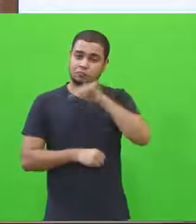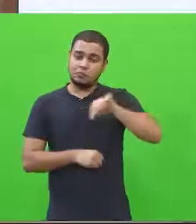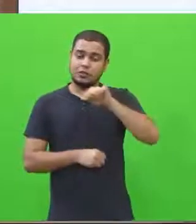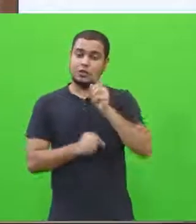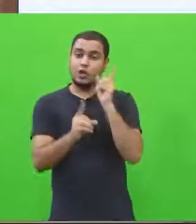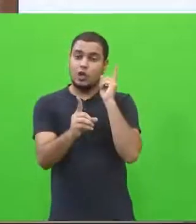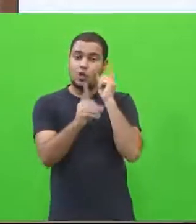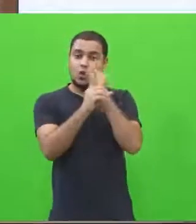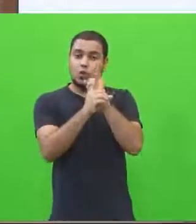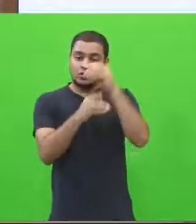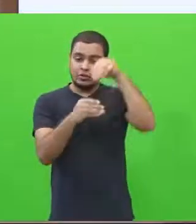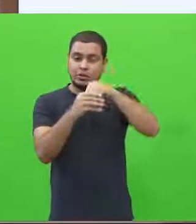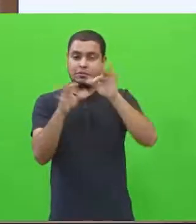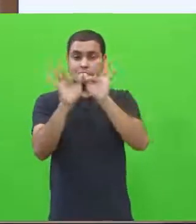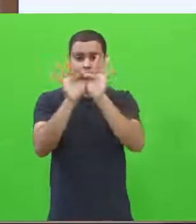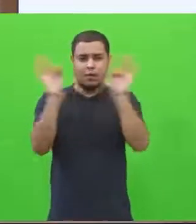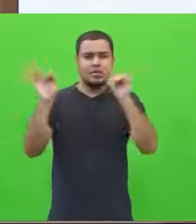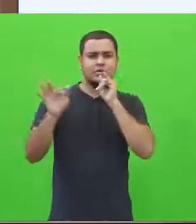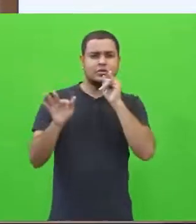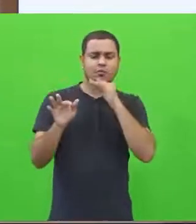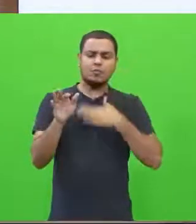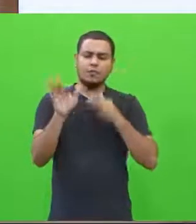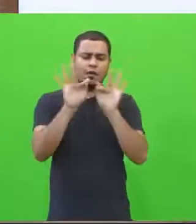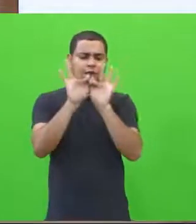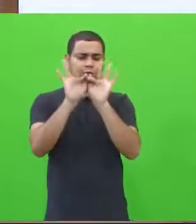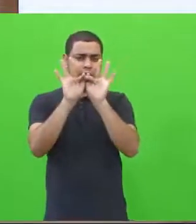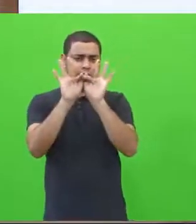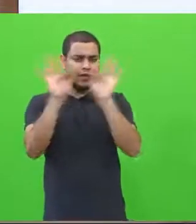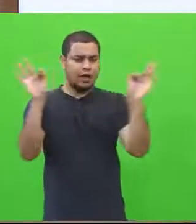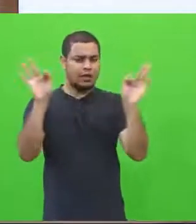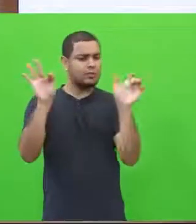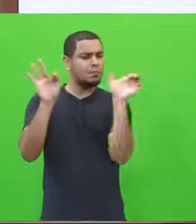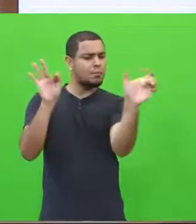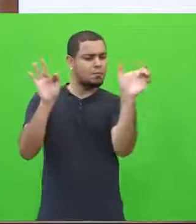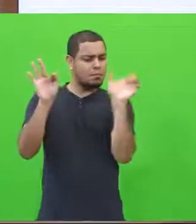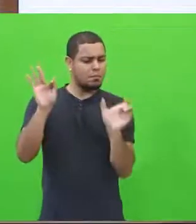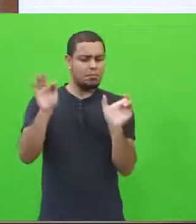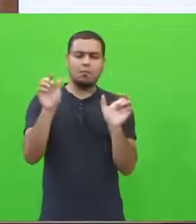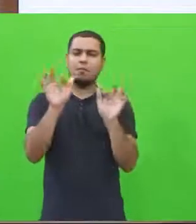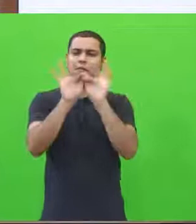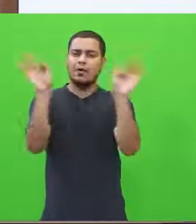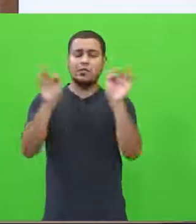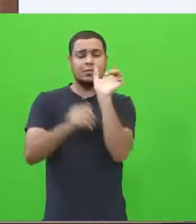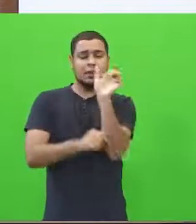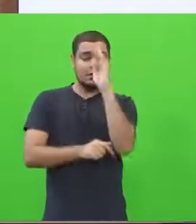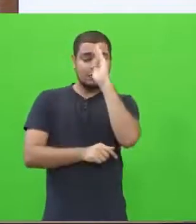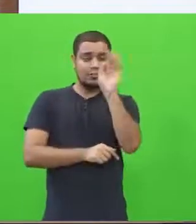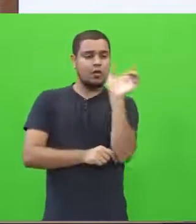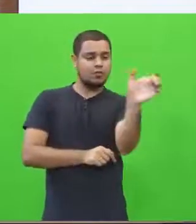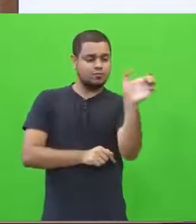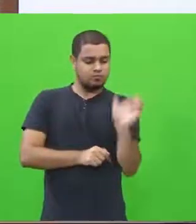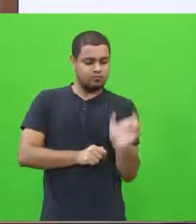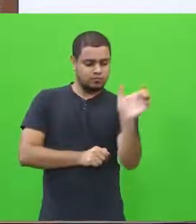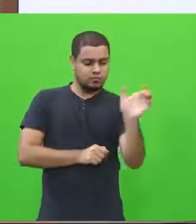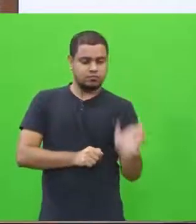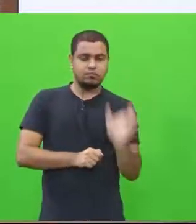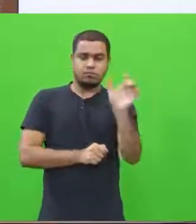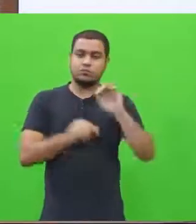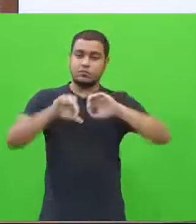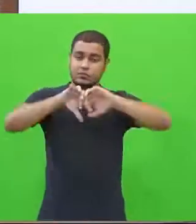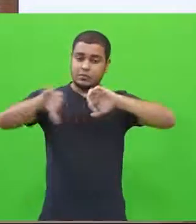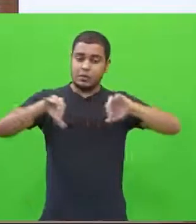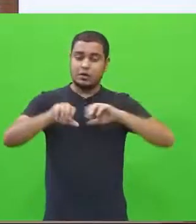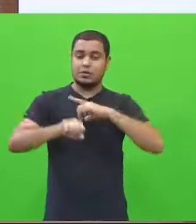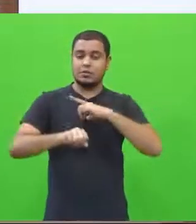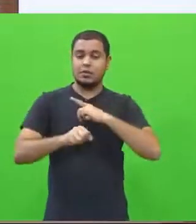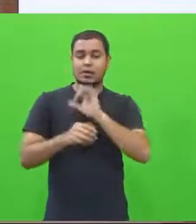frase então retire dessa frase a palavra-chave em cada texto motivador há palavras-chave